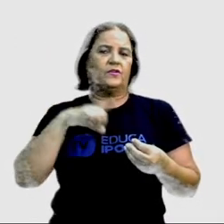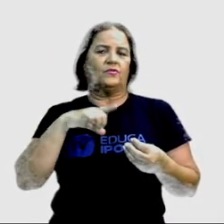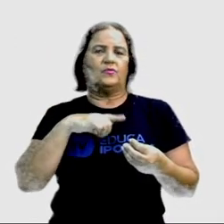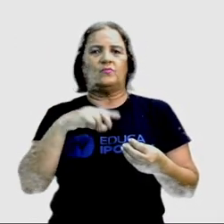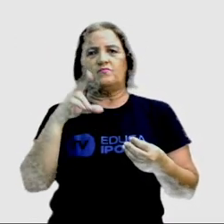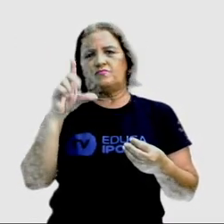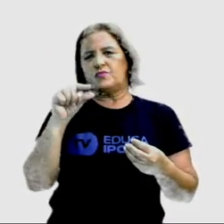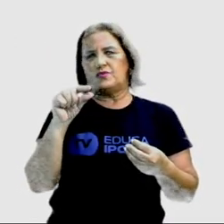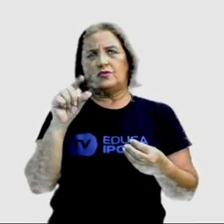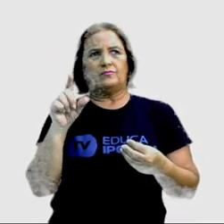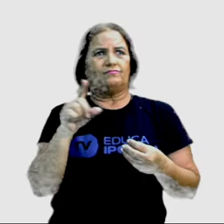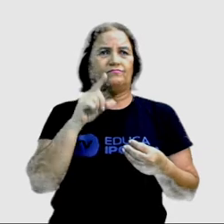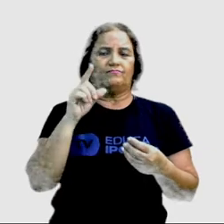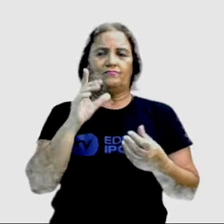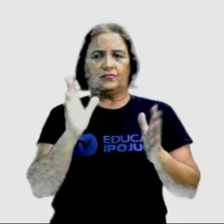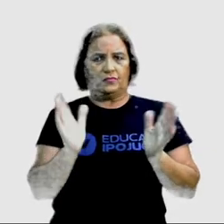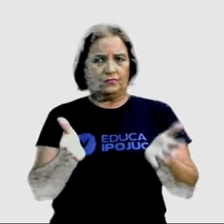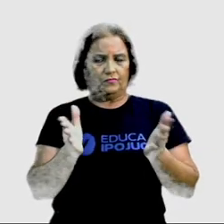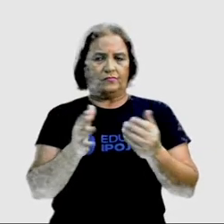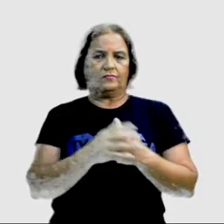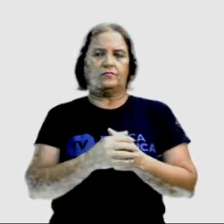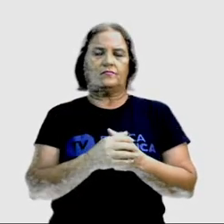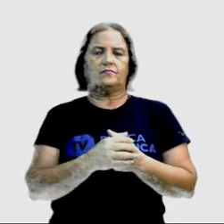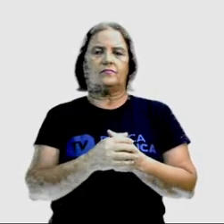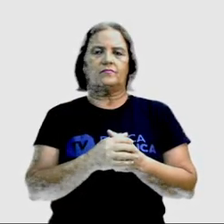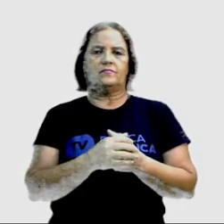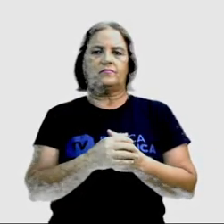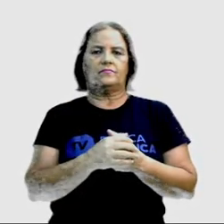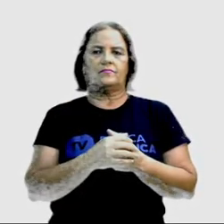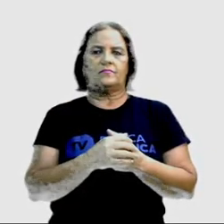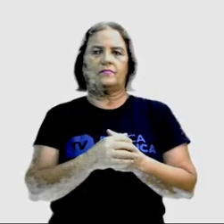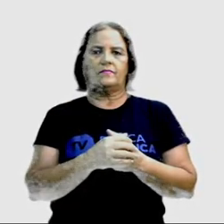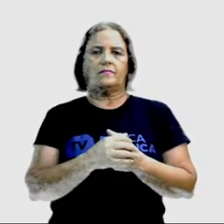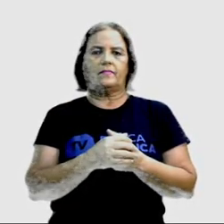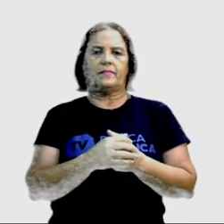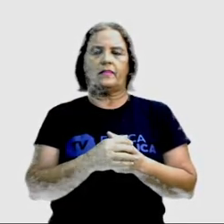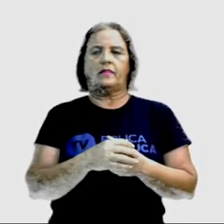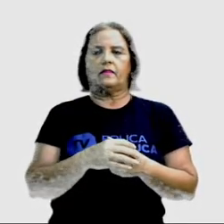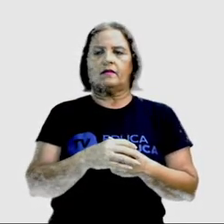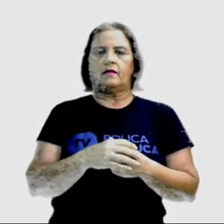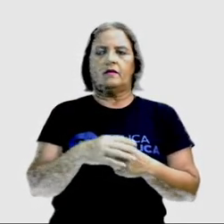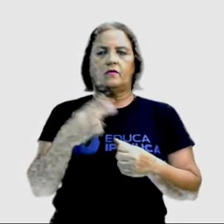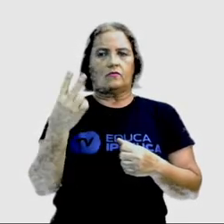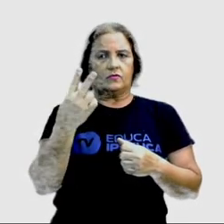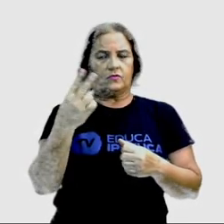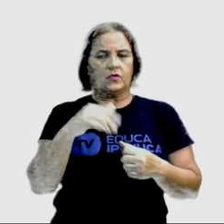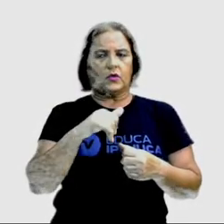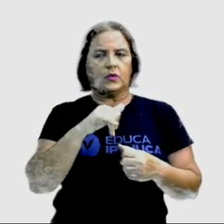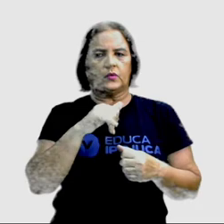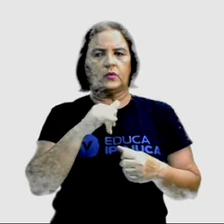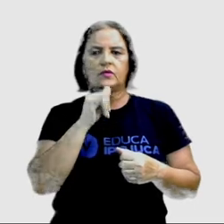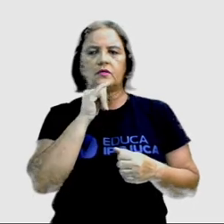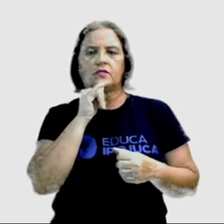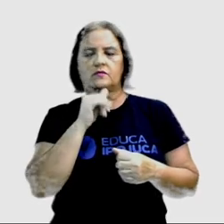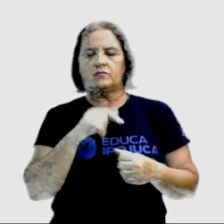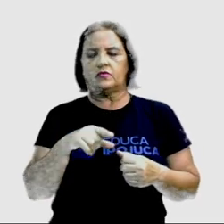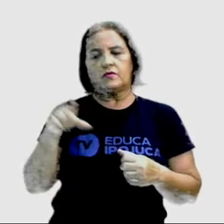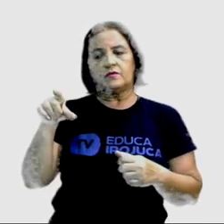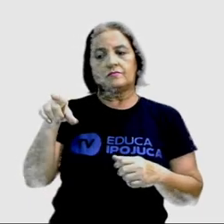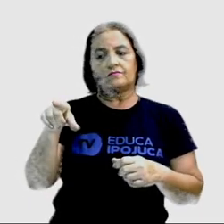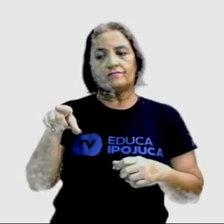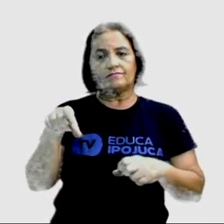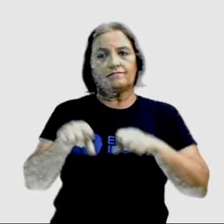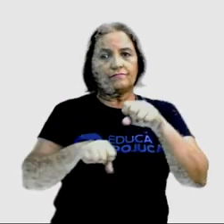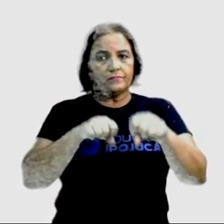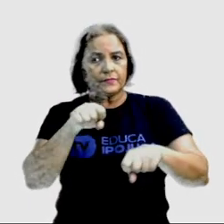que eu consigo levantá-la